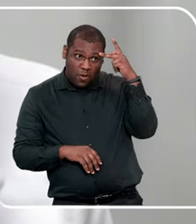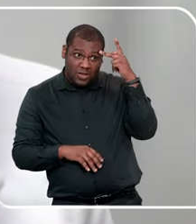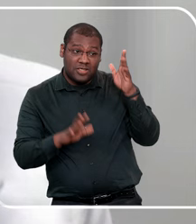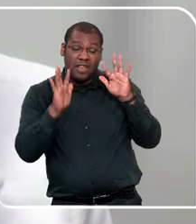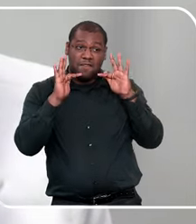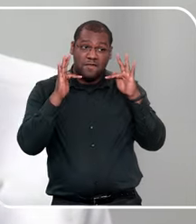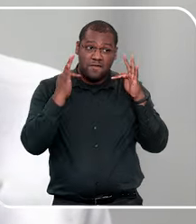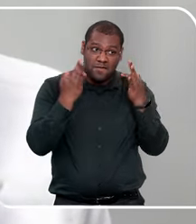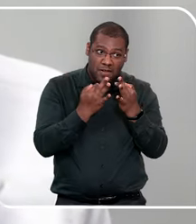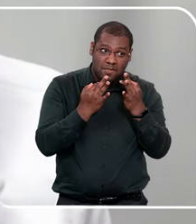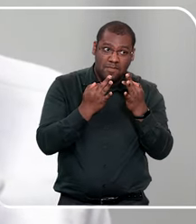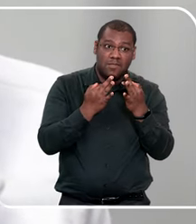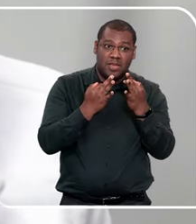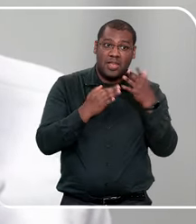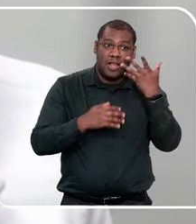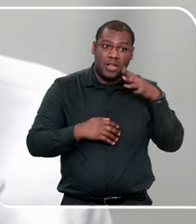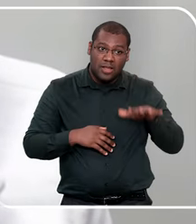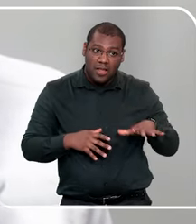saber em quem confiar?